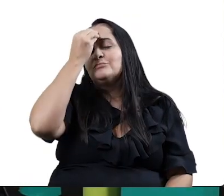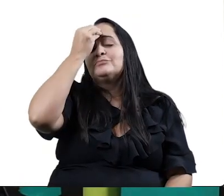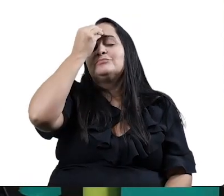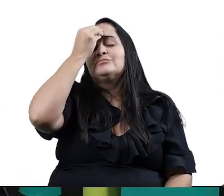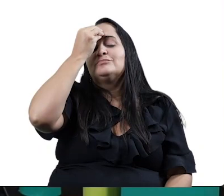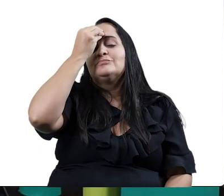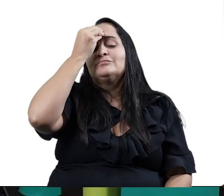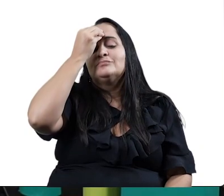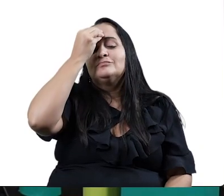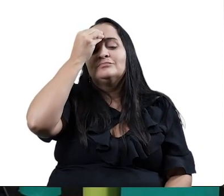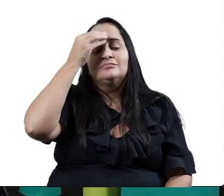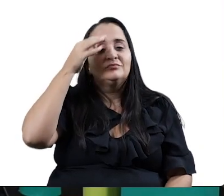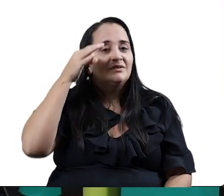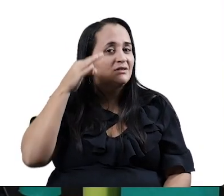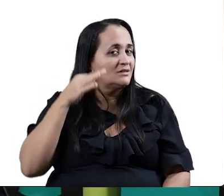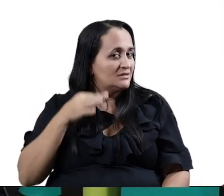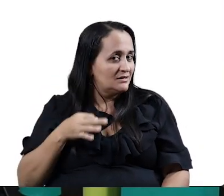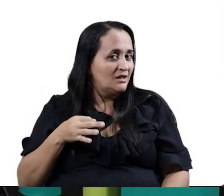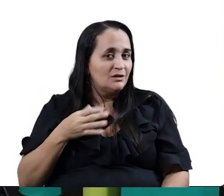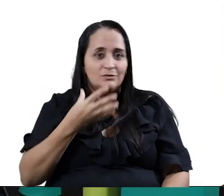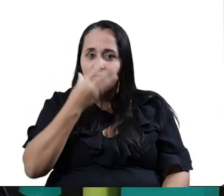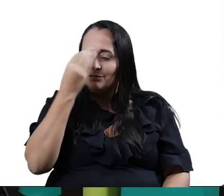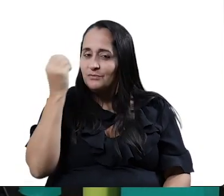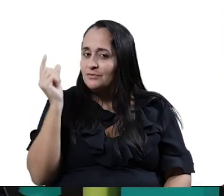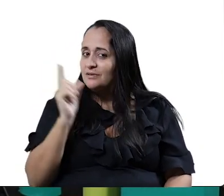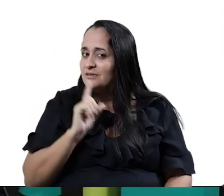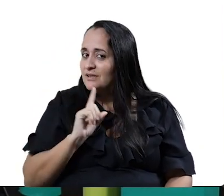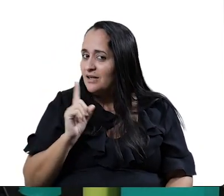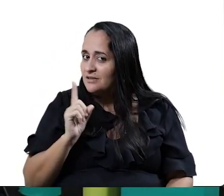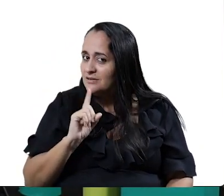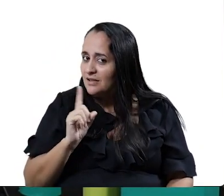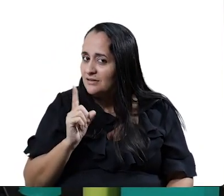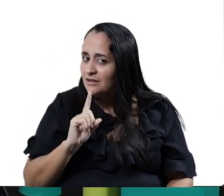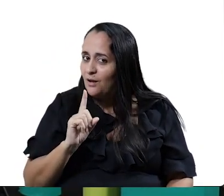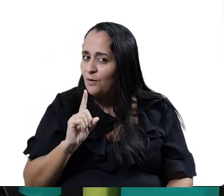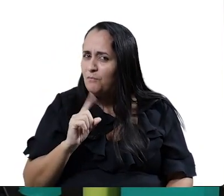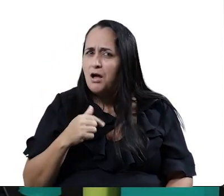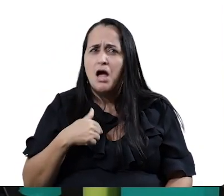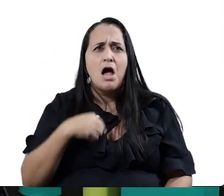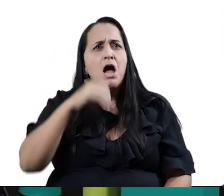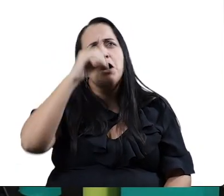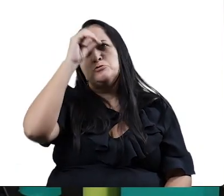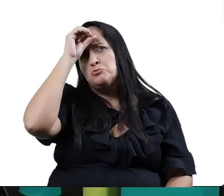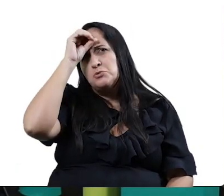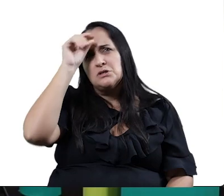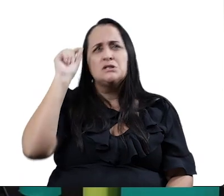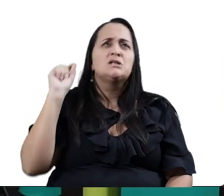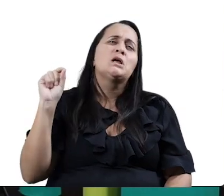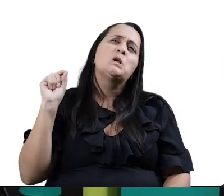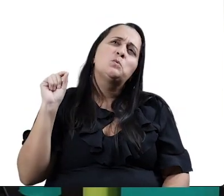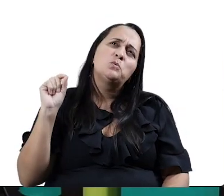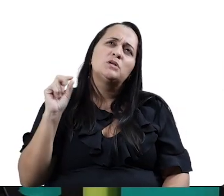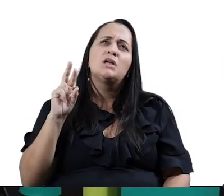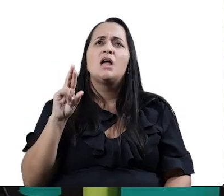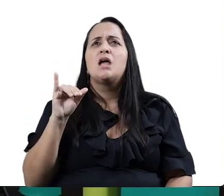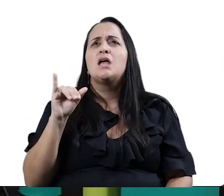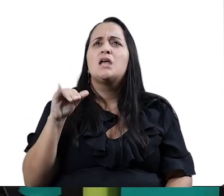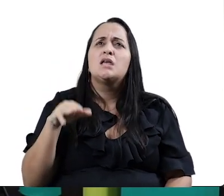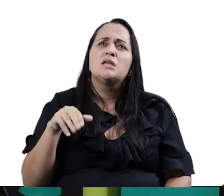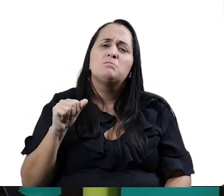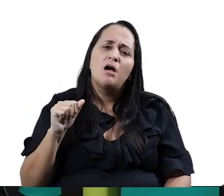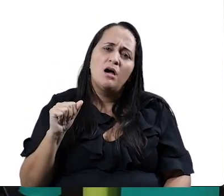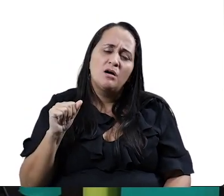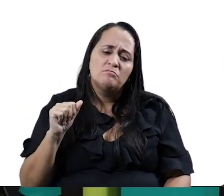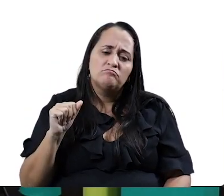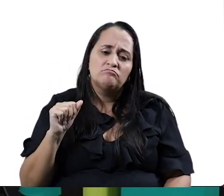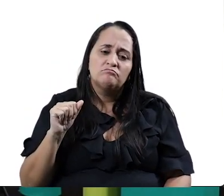cabeça. Olha o que a Pró está dizendo. Não vão esquecer mais. Vocês não vão falar para a Pró mais que não sabem o que é rima. Certo?